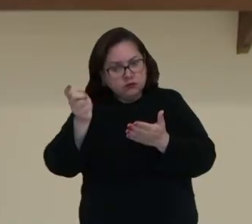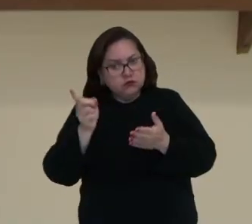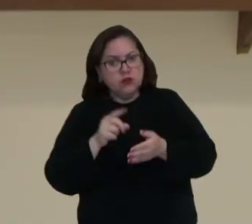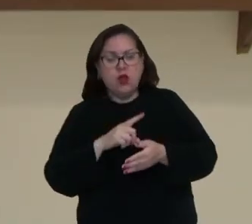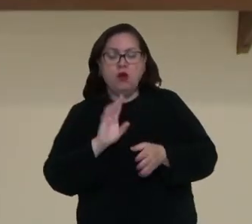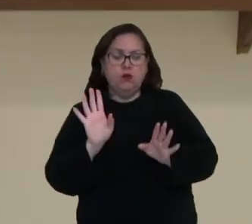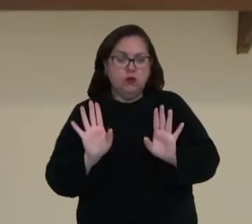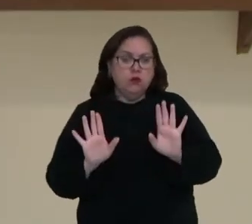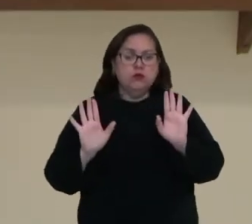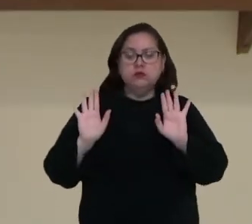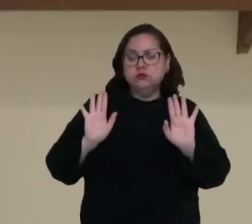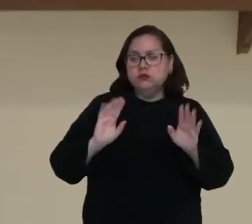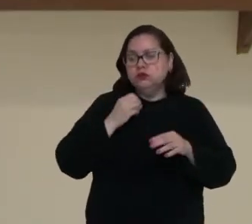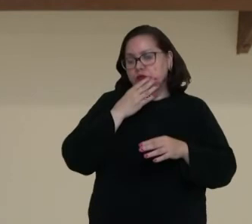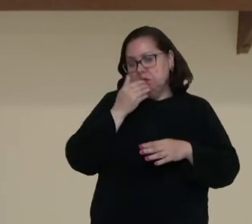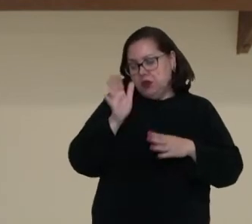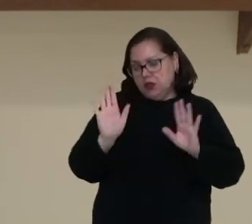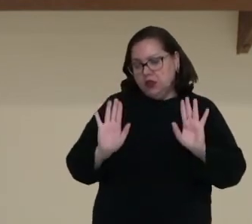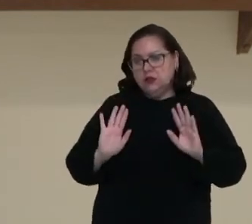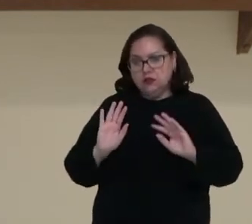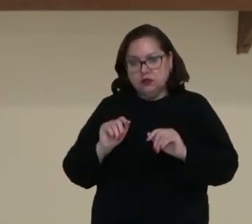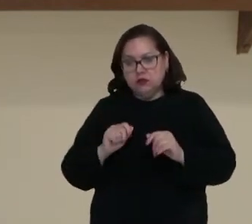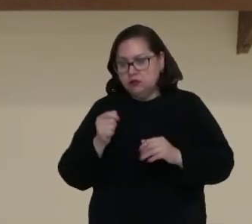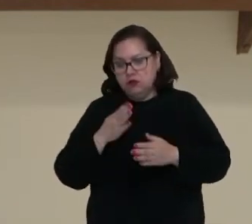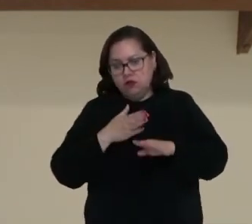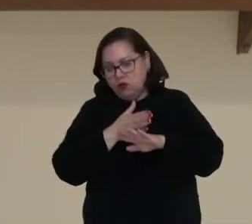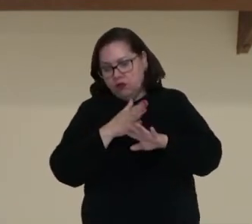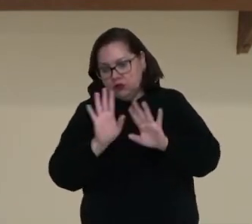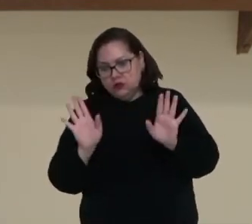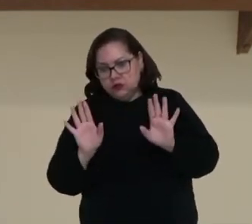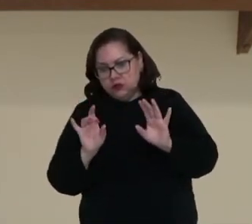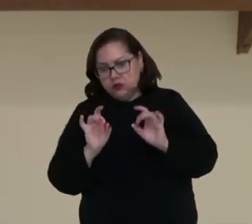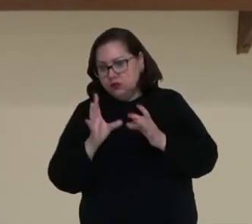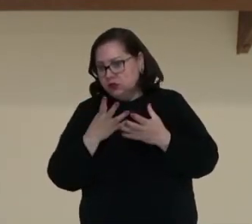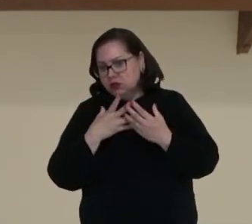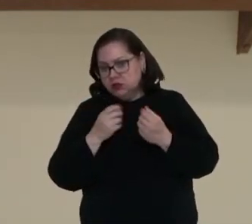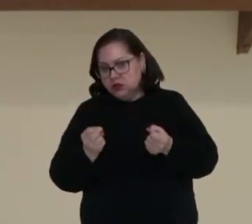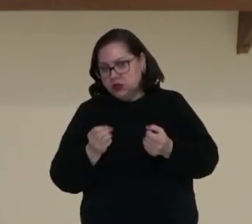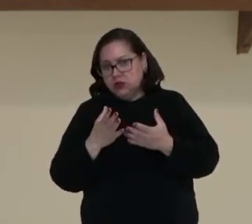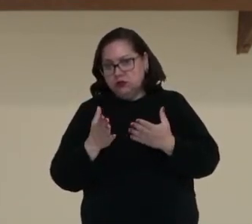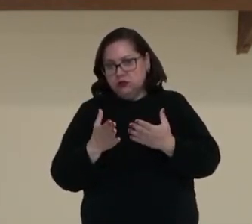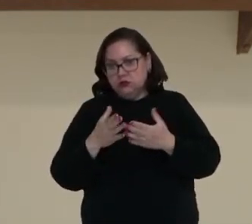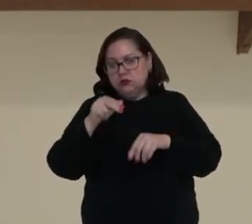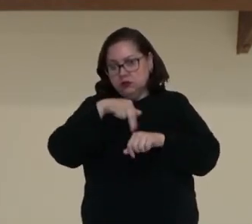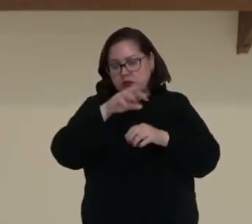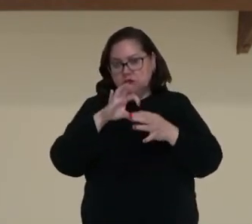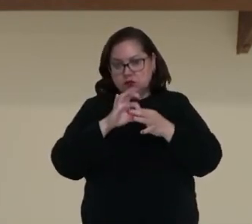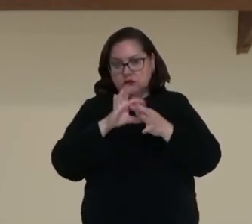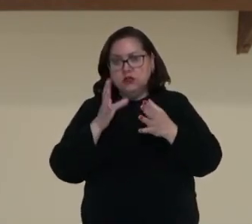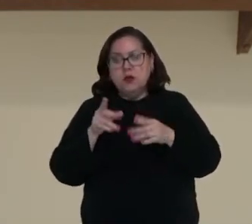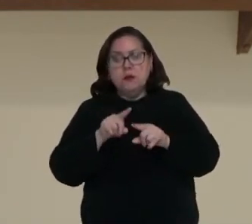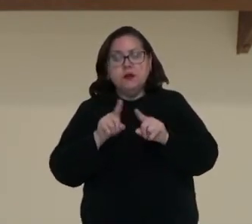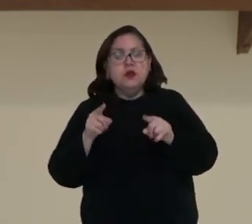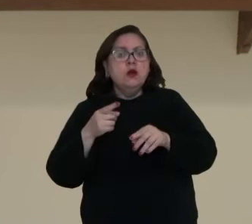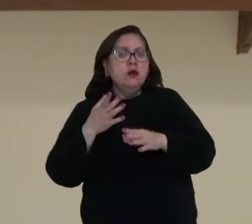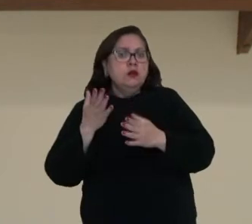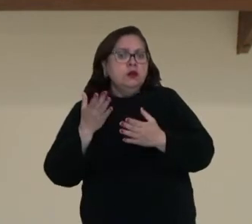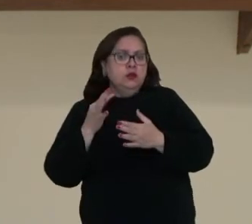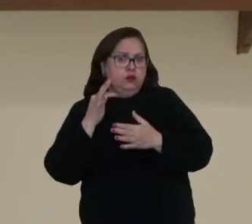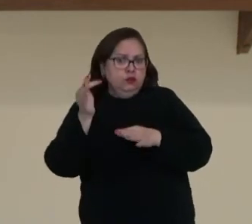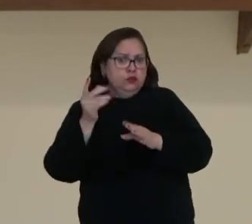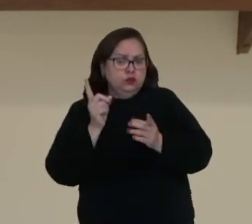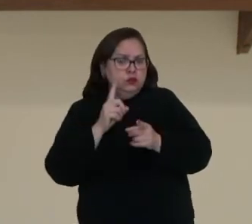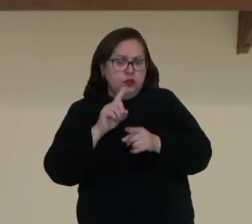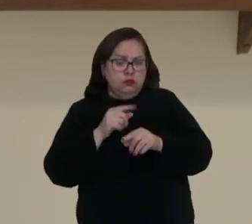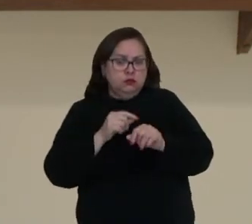que, olha, tudo bem, então, eu invadi esses territórios, foi aceito, inclusive, pelas nações, mas não vou mais